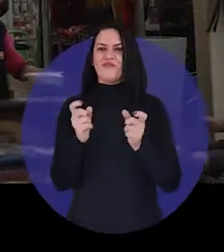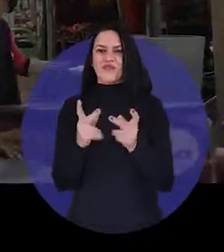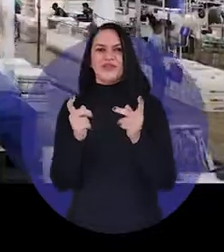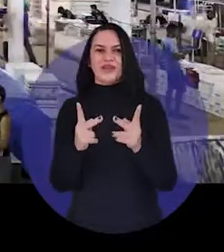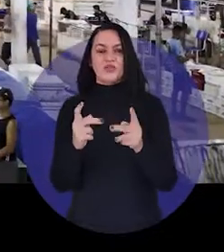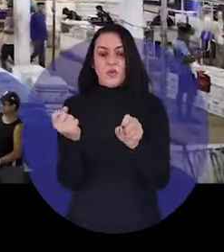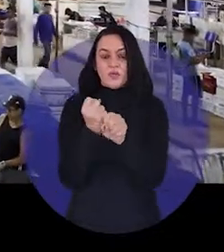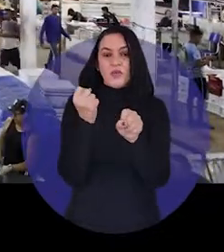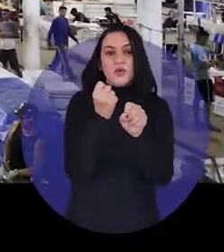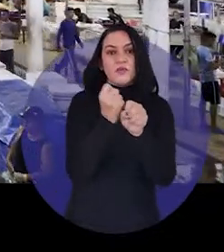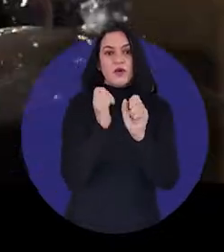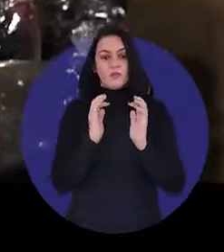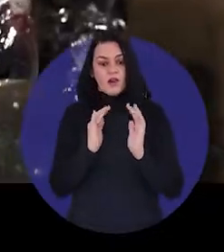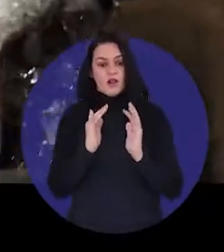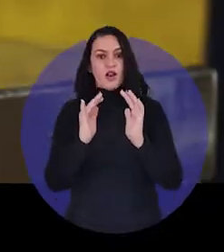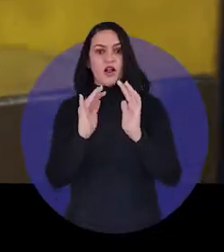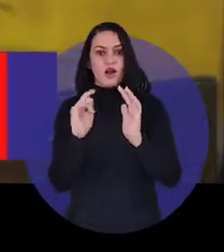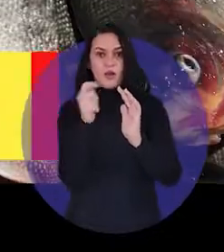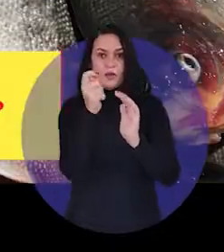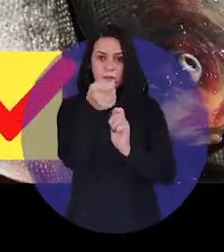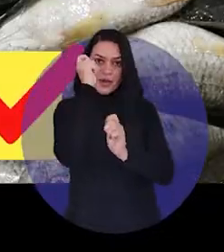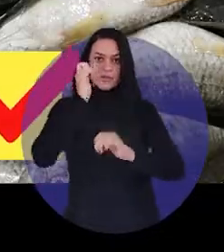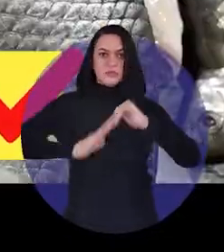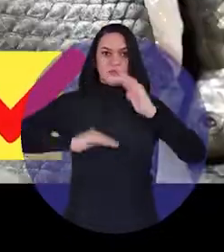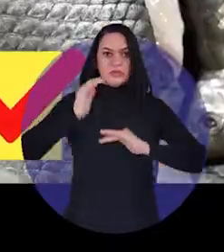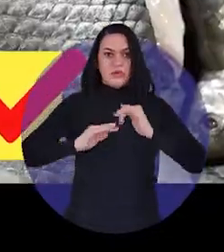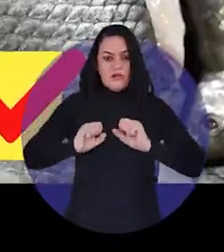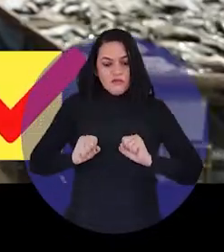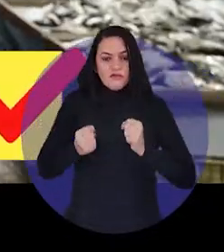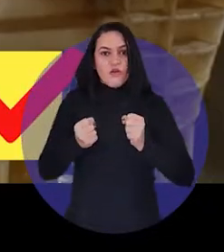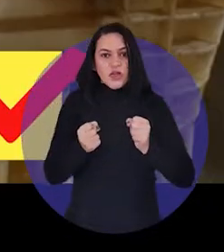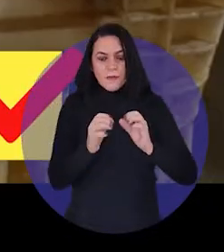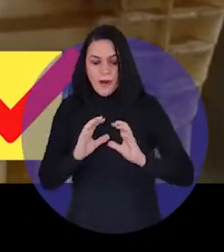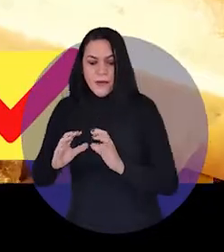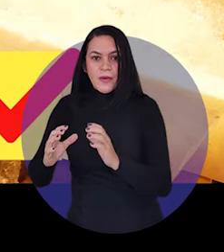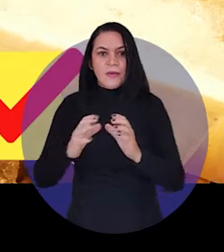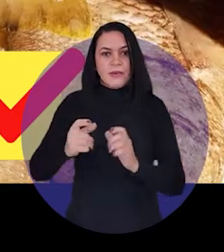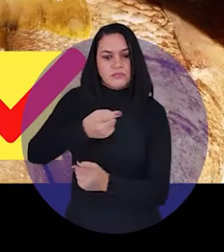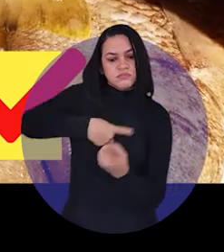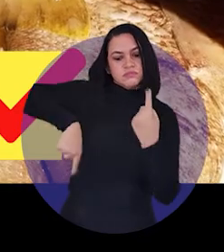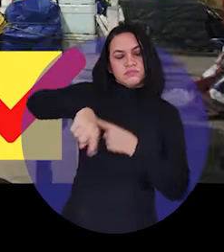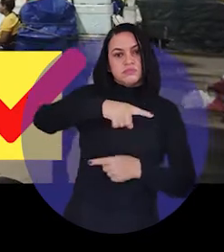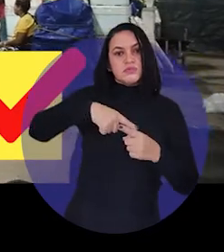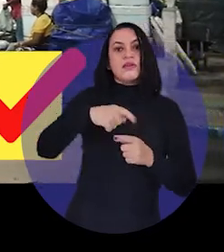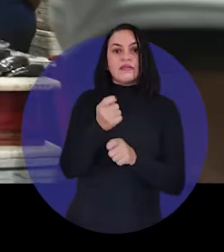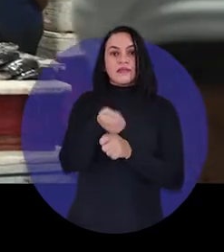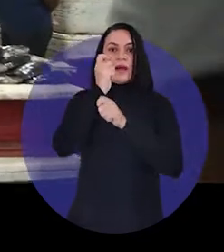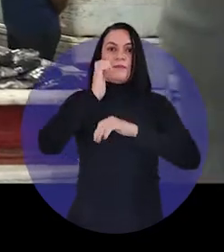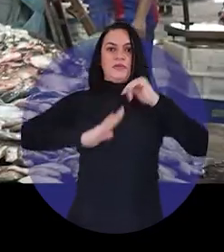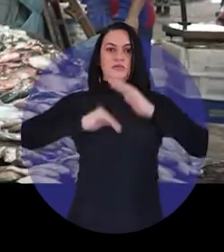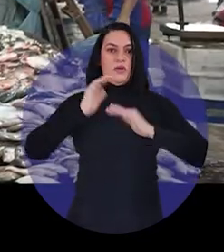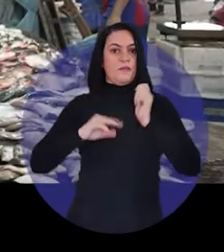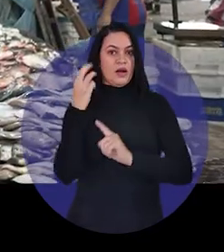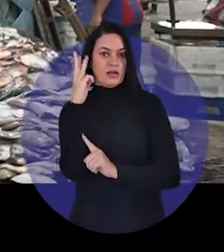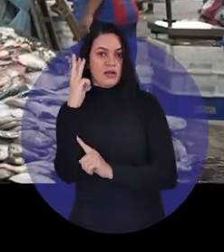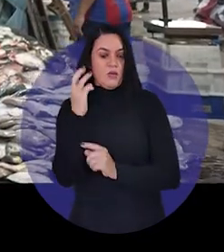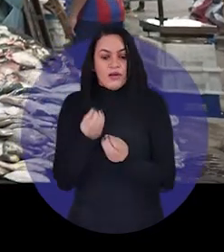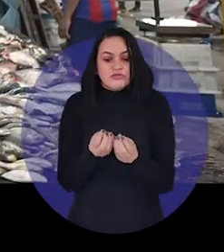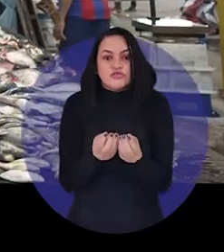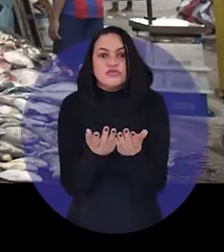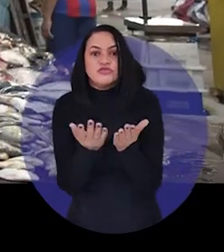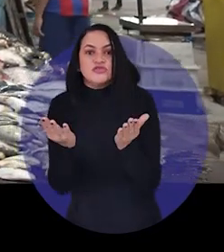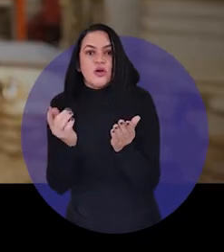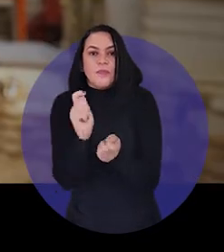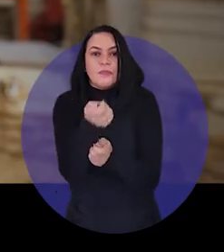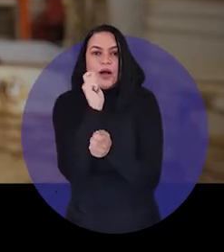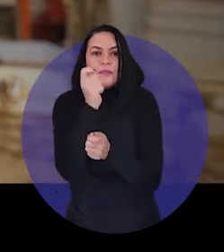vendendo. A reforma do entreposto pesquero está fortalecendo toda a cadeia produtiva de quem vive da pesca no Maranhão. A distribuição